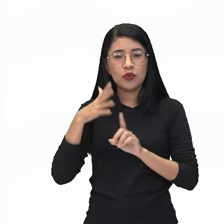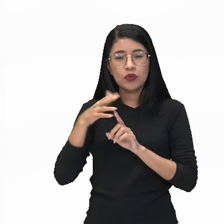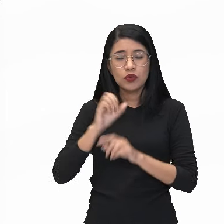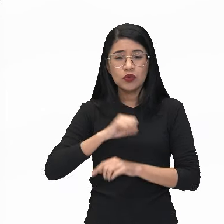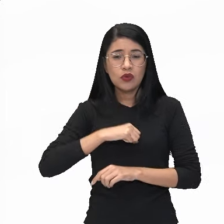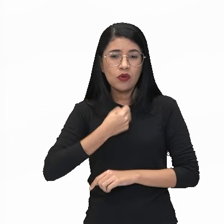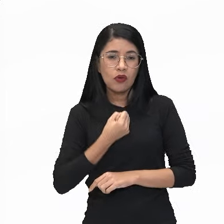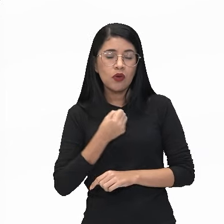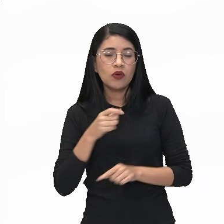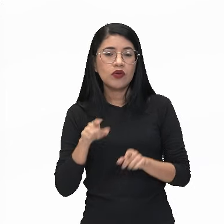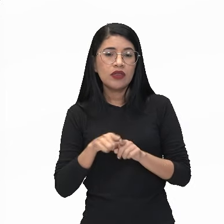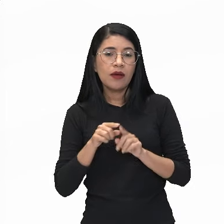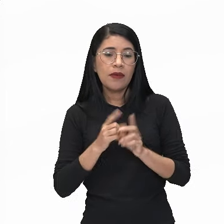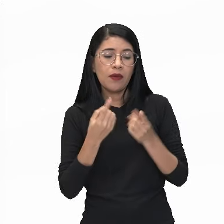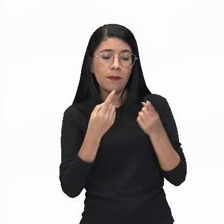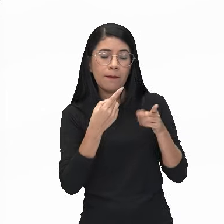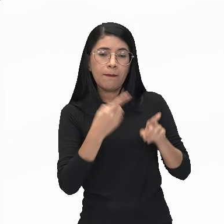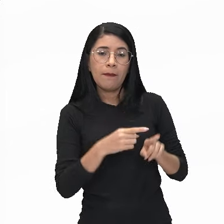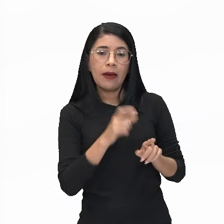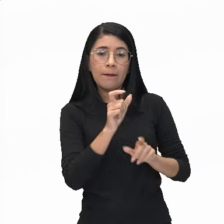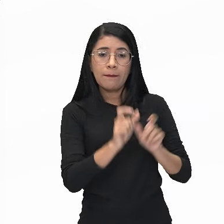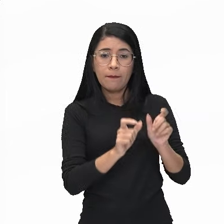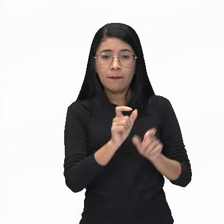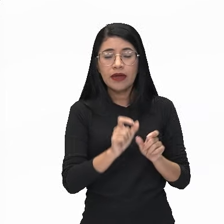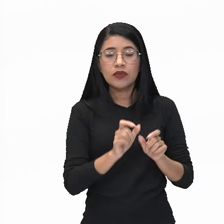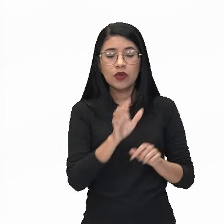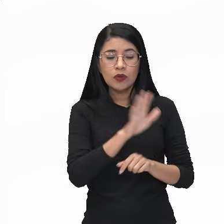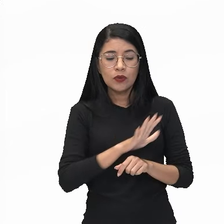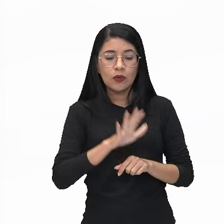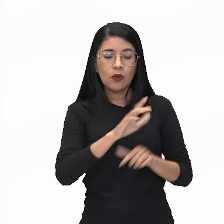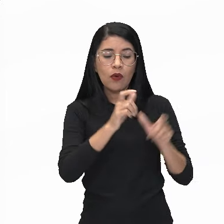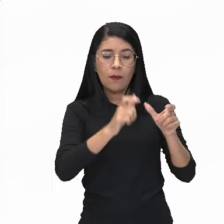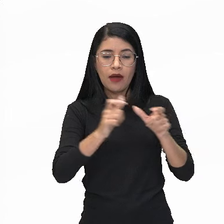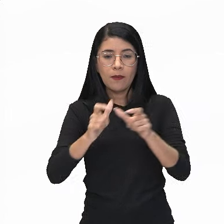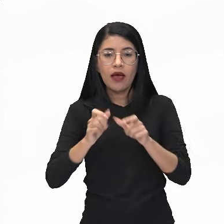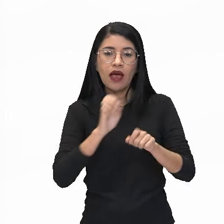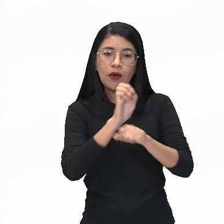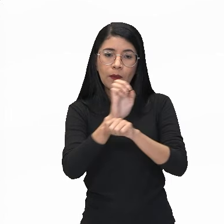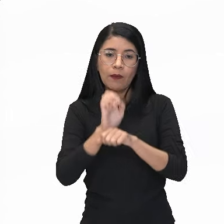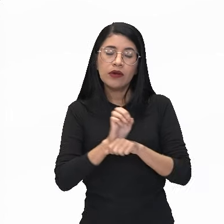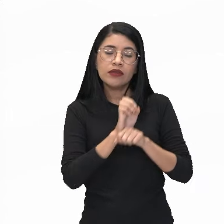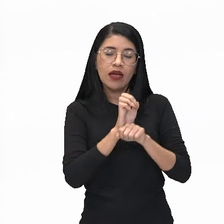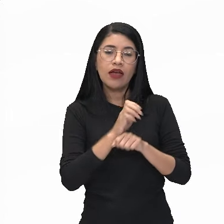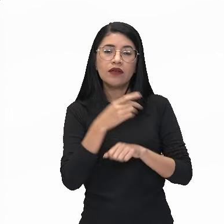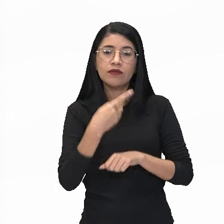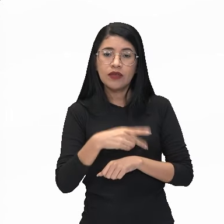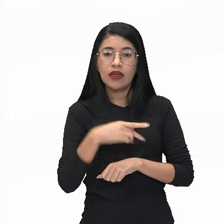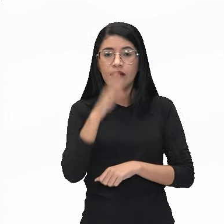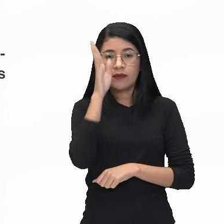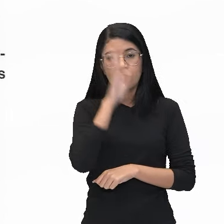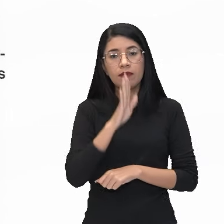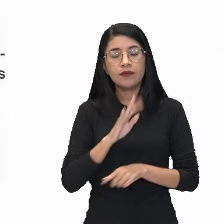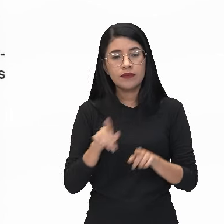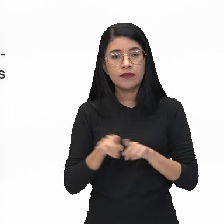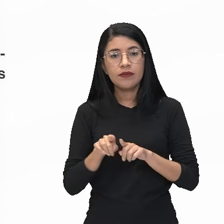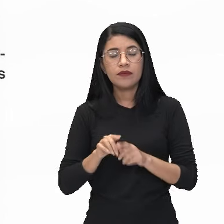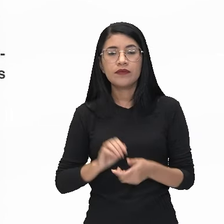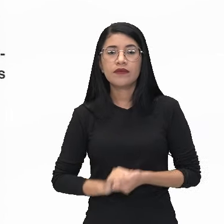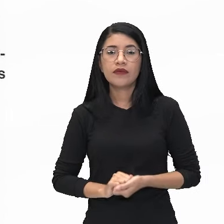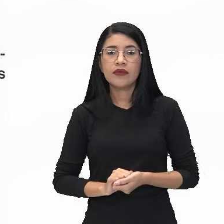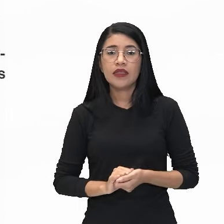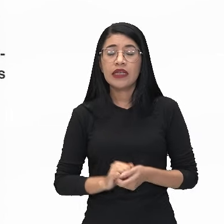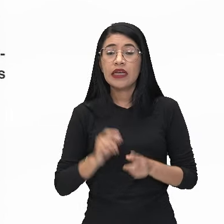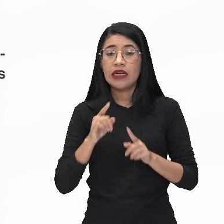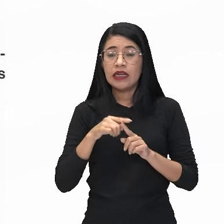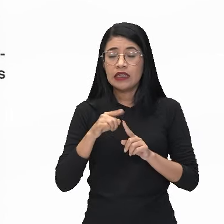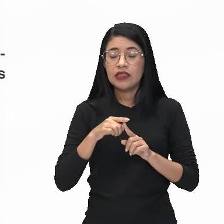ódio contra pessoas oriundas de regiões ou estados específicos do Brasil, tá? Essa modalidade de